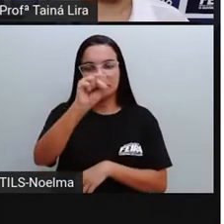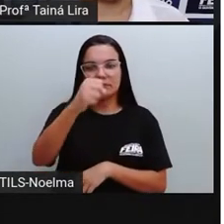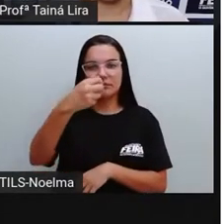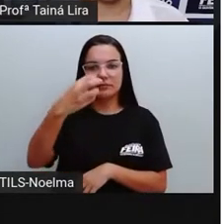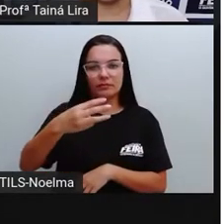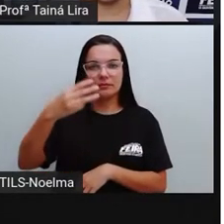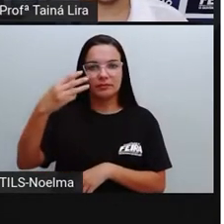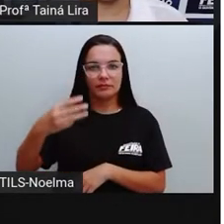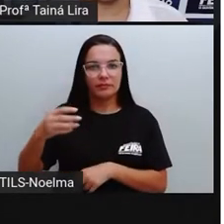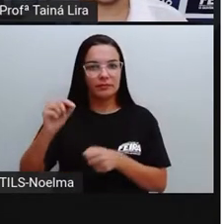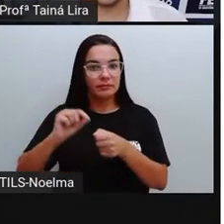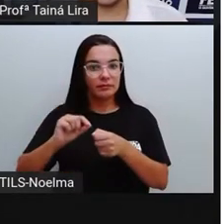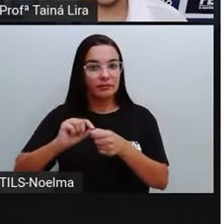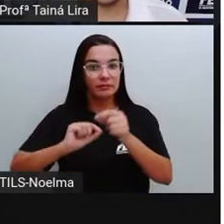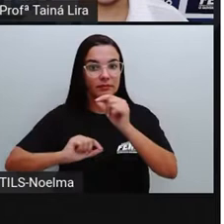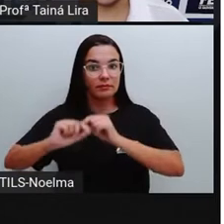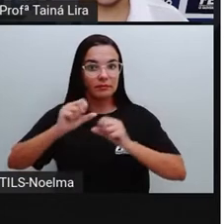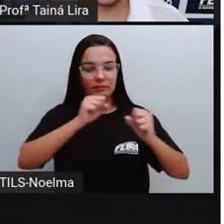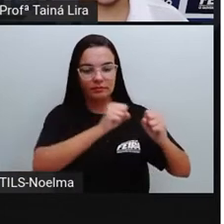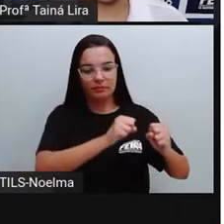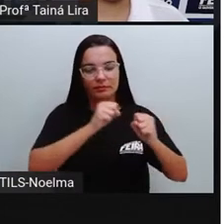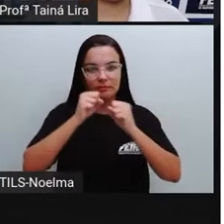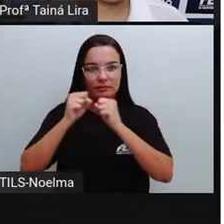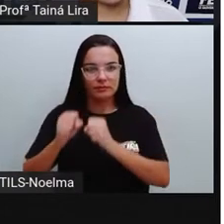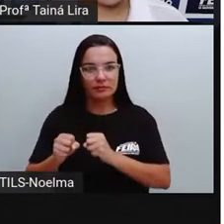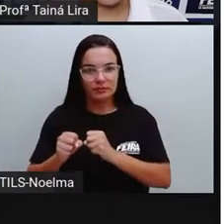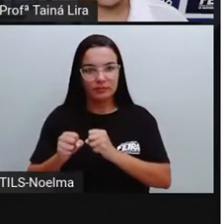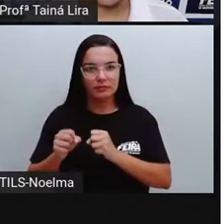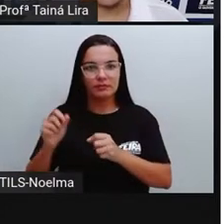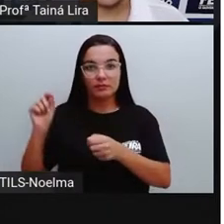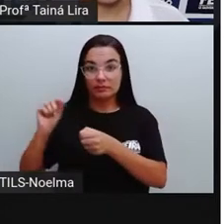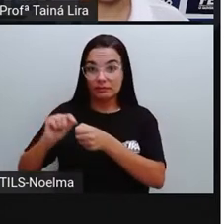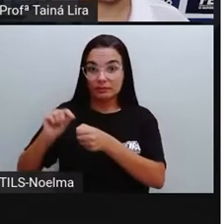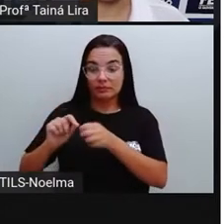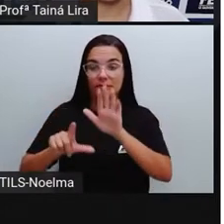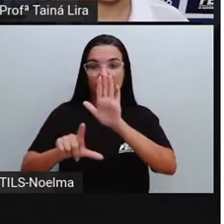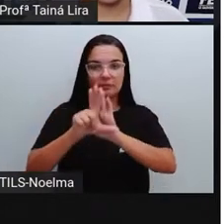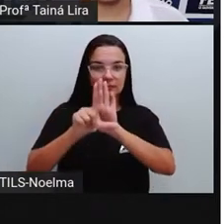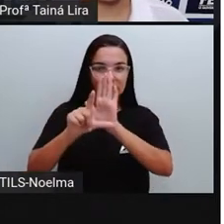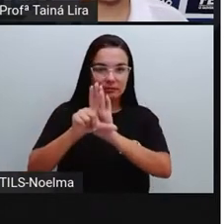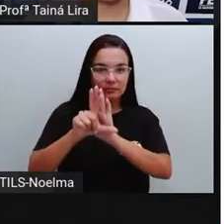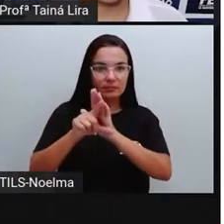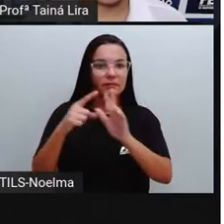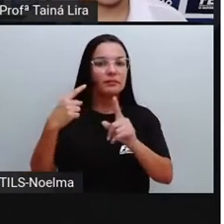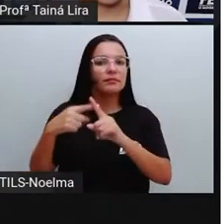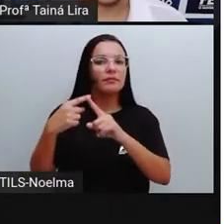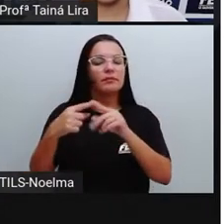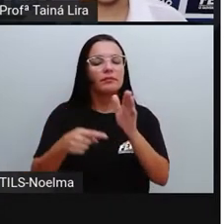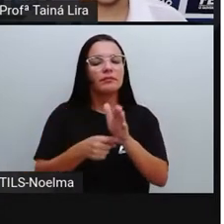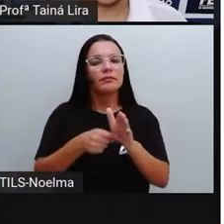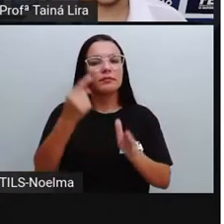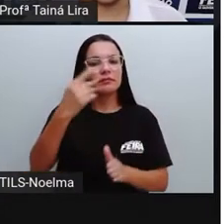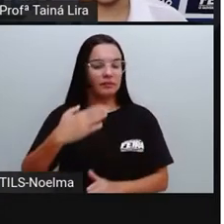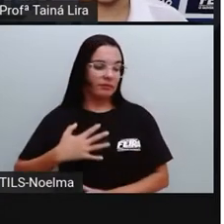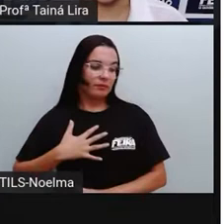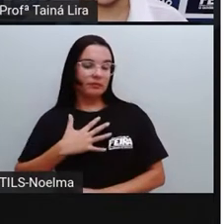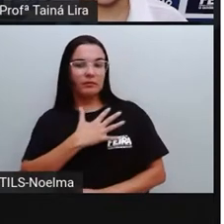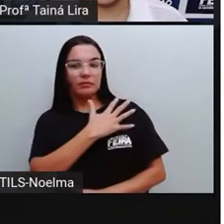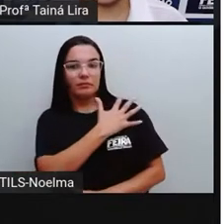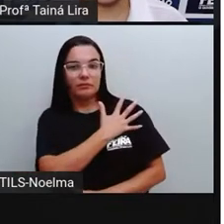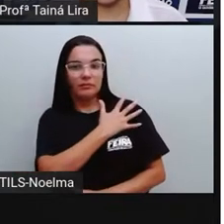exercendo as funções dos poderes executivo e legislativo, pois o primeiro-intendente, o coronel